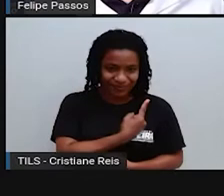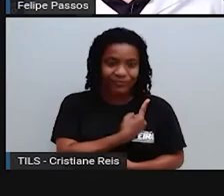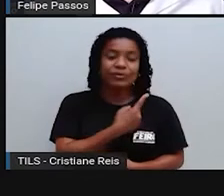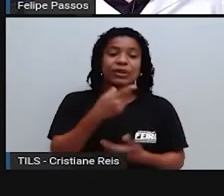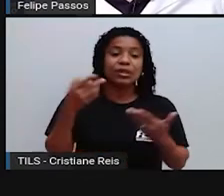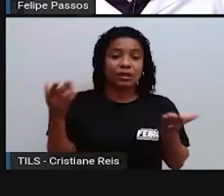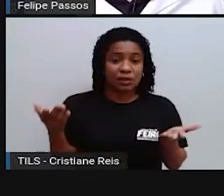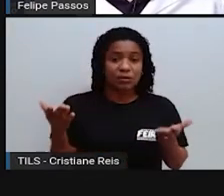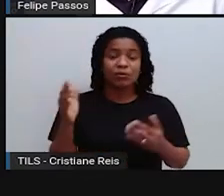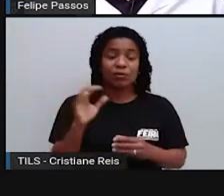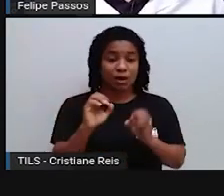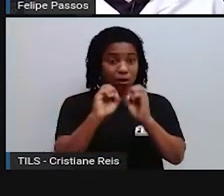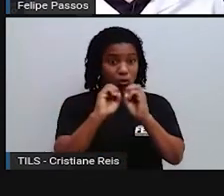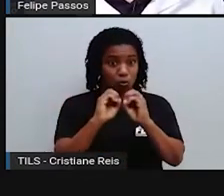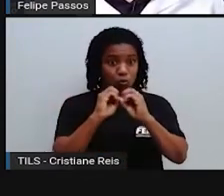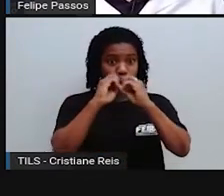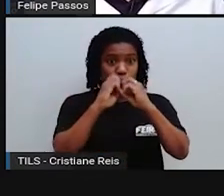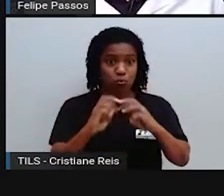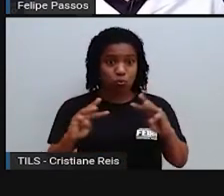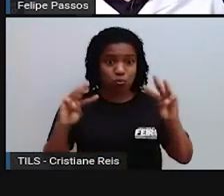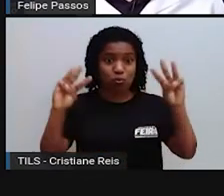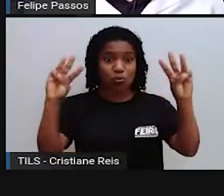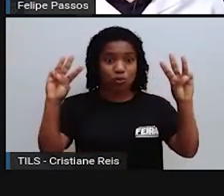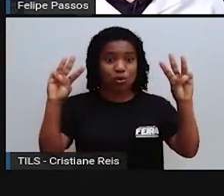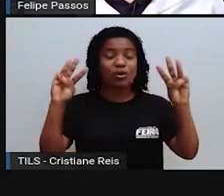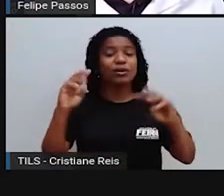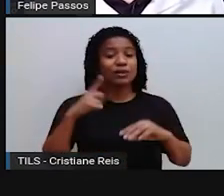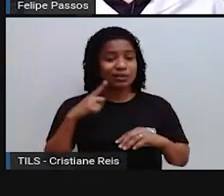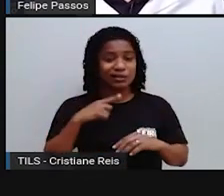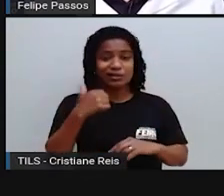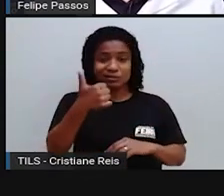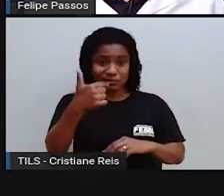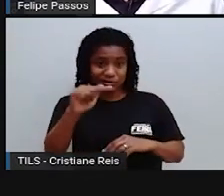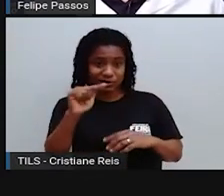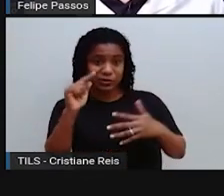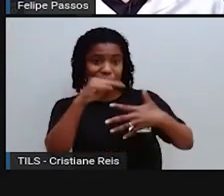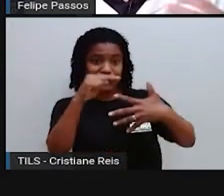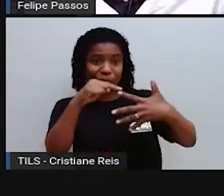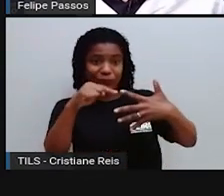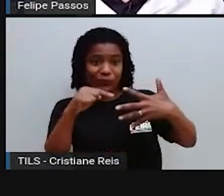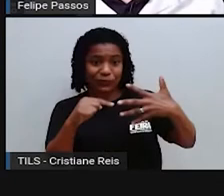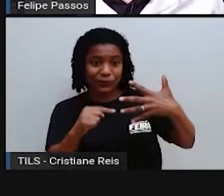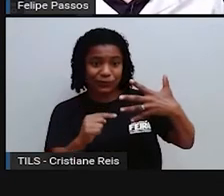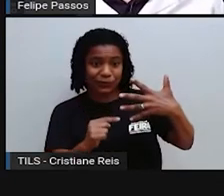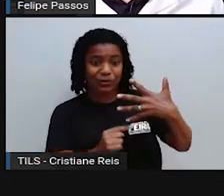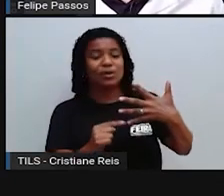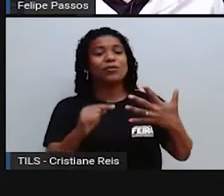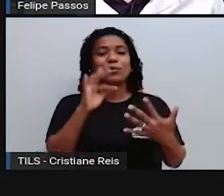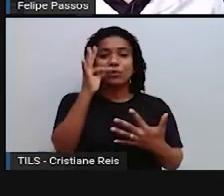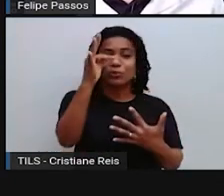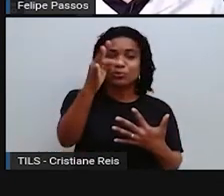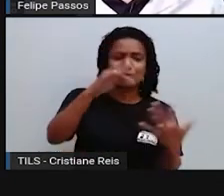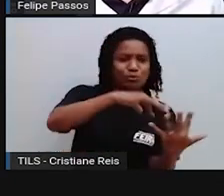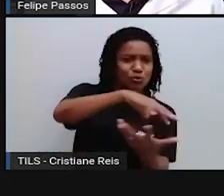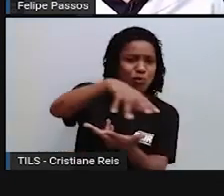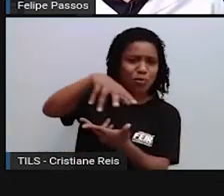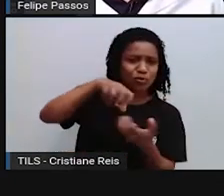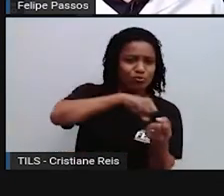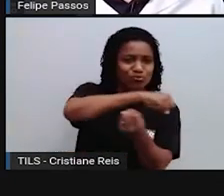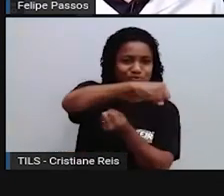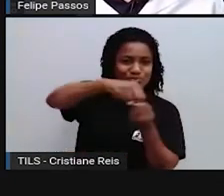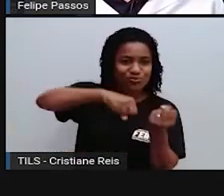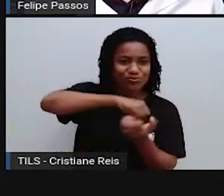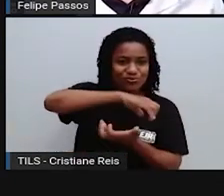Então a ONU fechou essa lista de 17 objetivos para que a gente tenha um mundo melhor no futuro. E